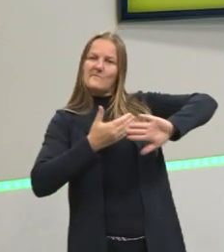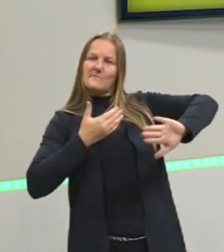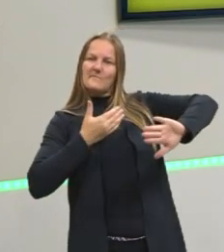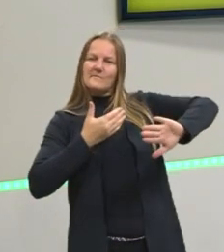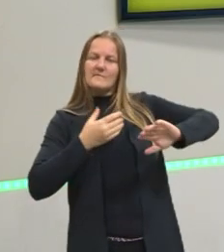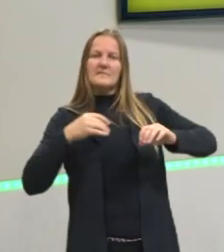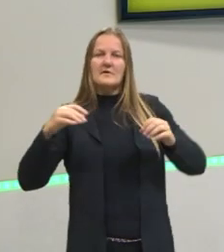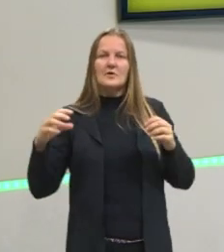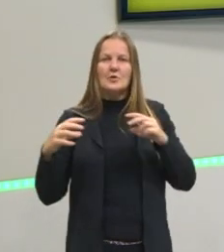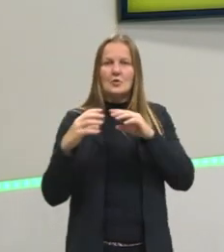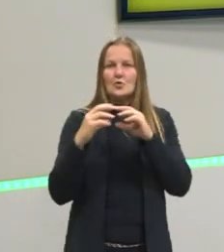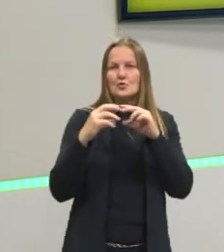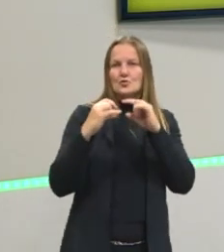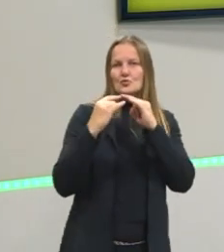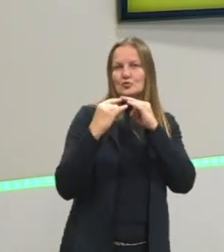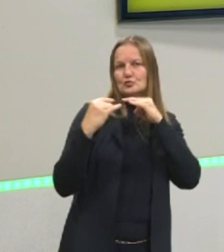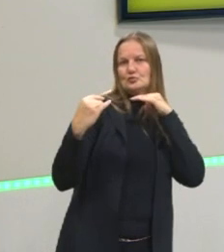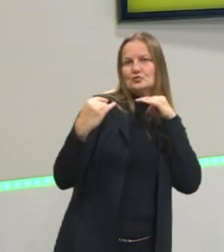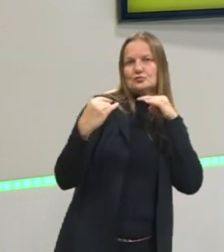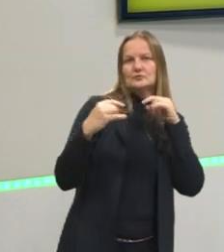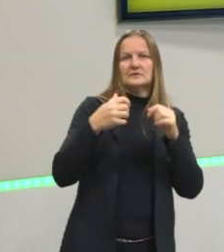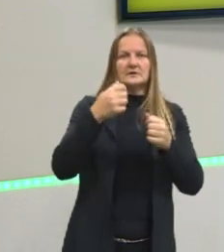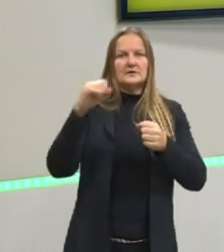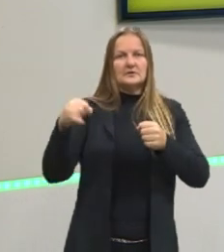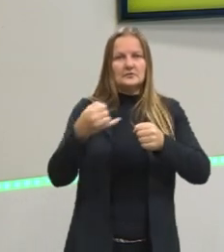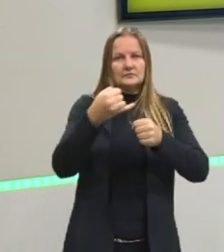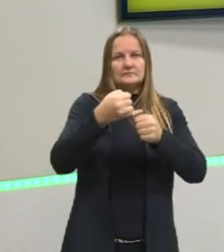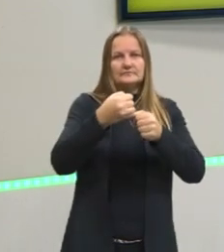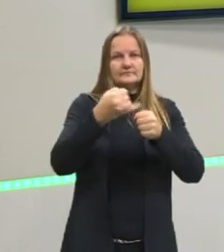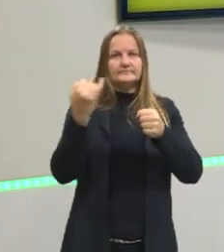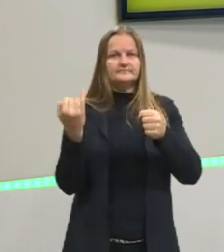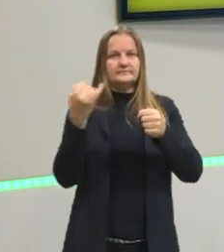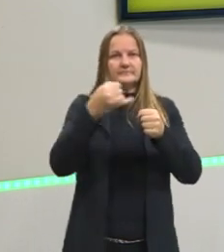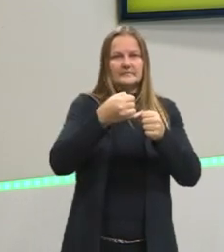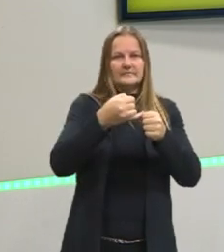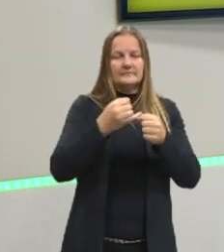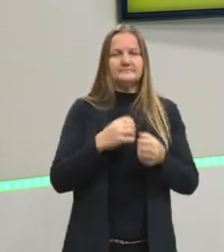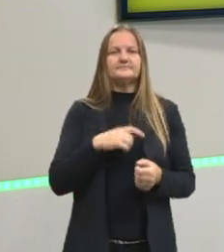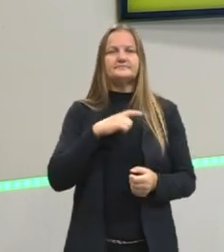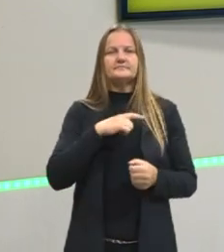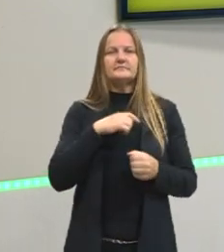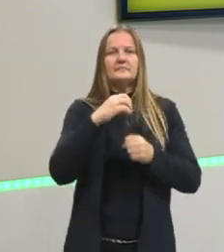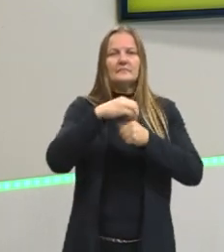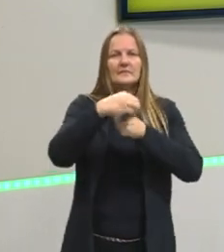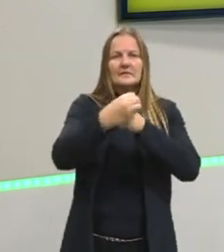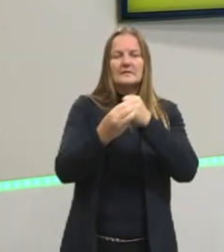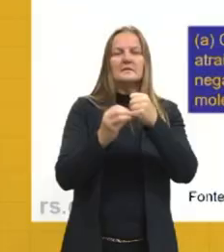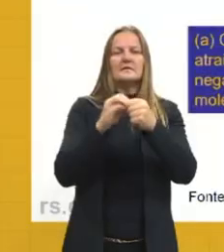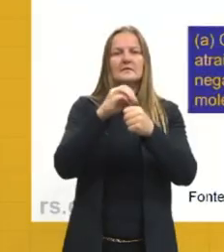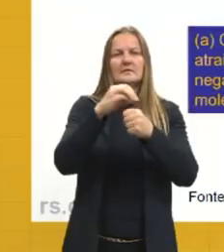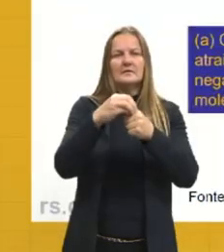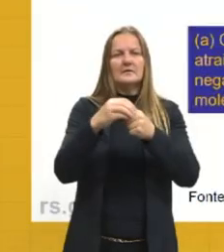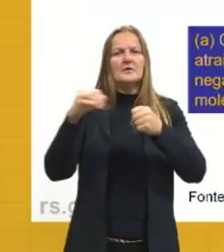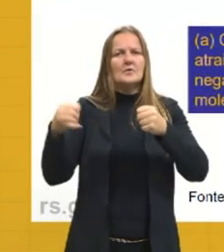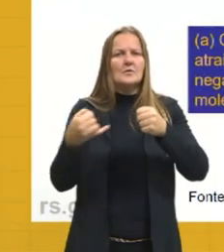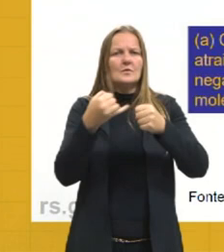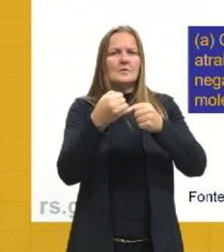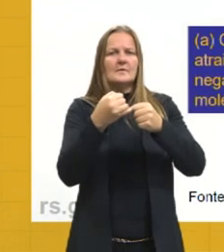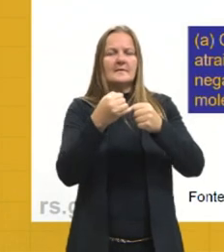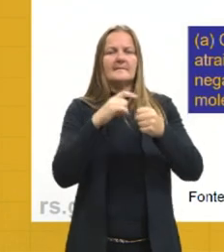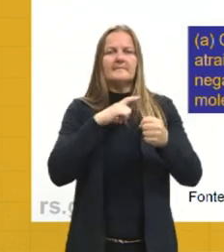pelo ânion. Então, acontecem essas interações aí. Alguma parte da molécula, o cátion vai ser atraído pelo